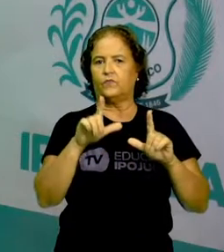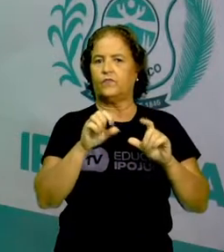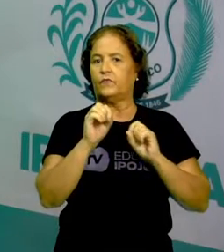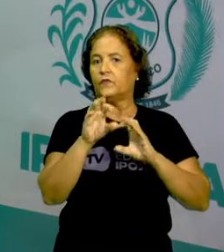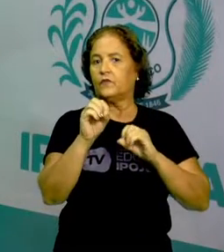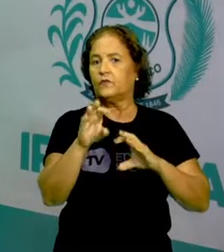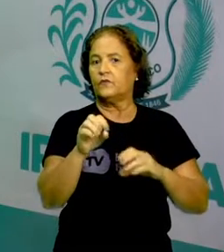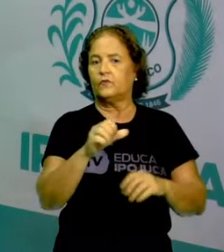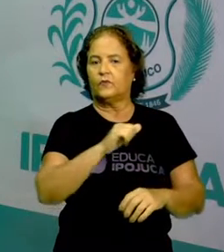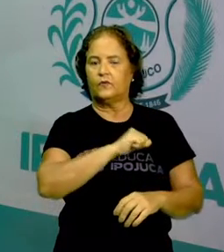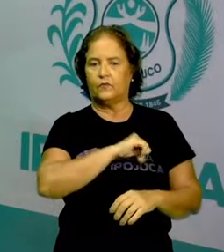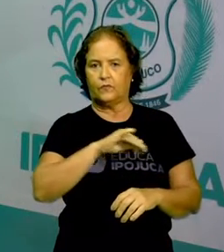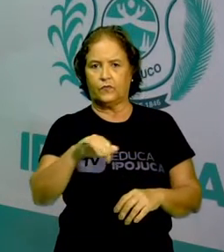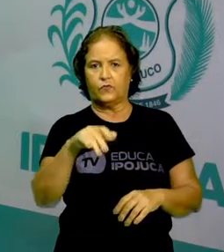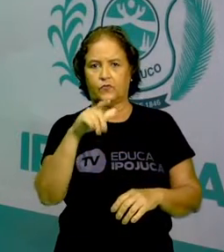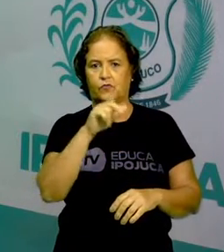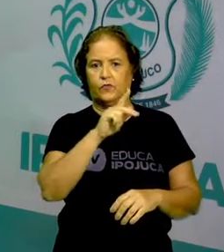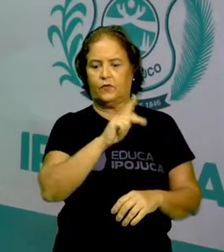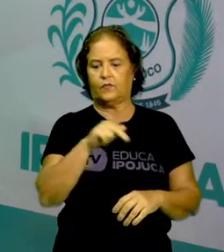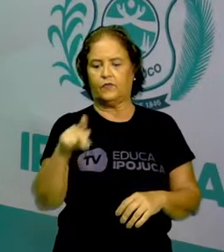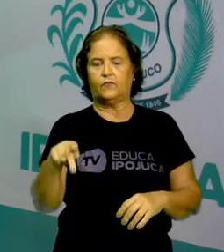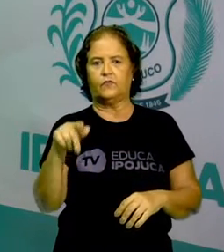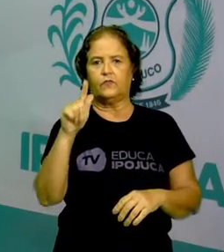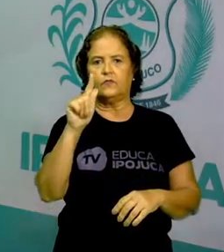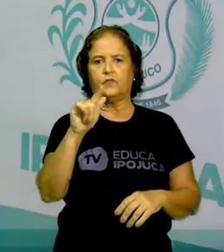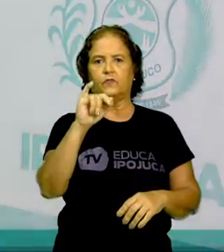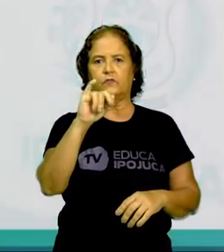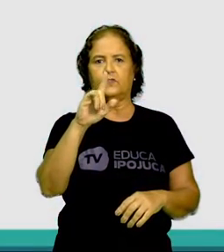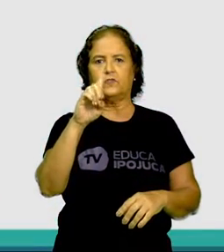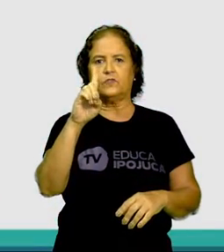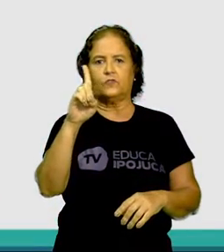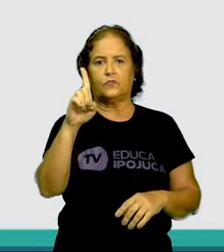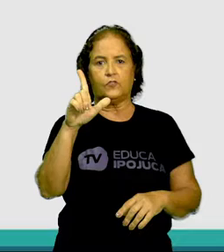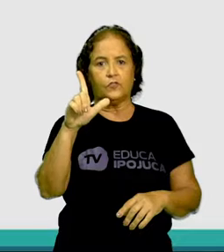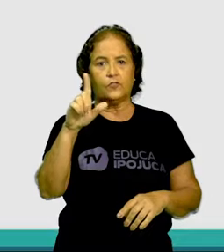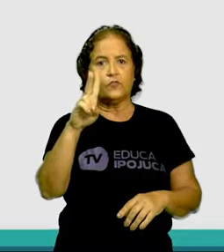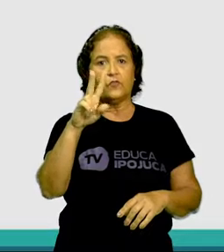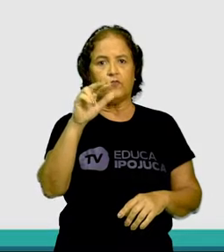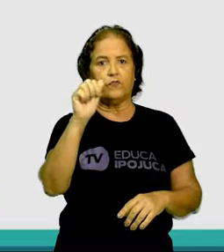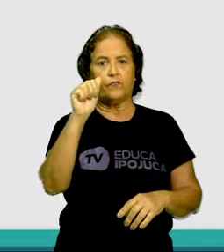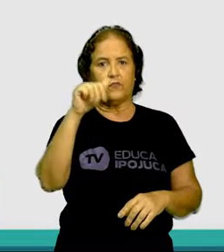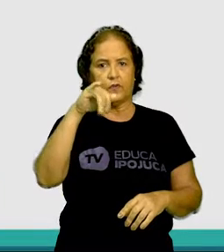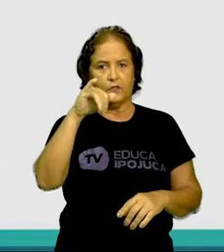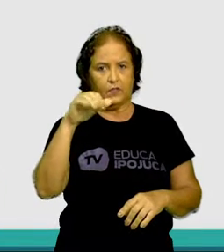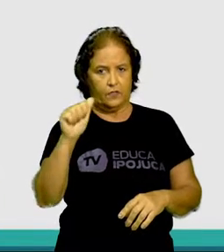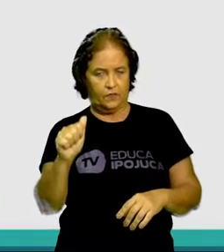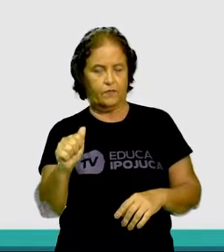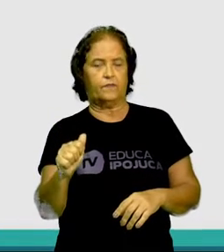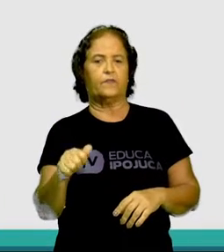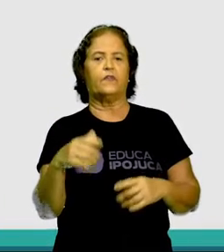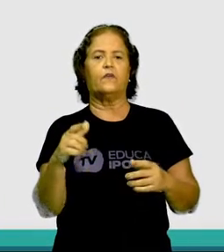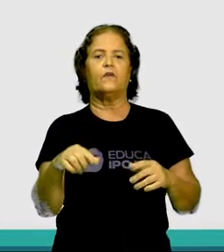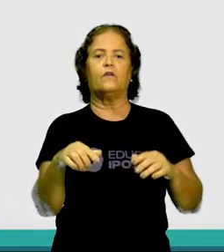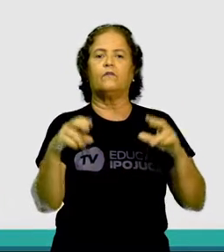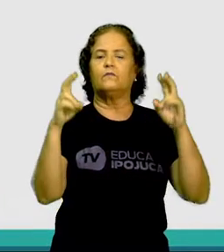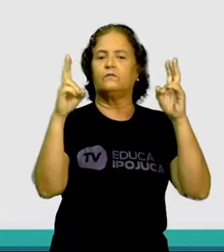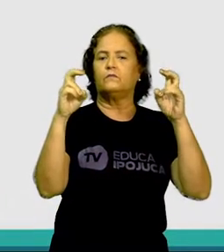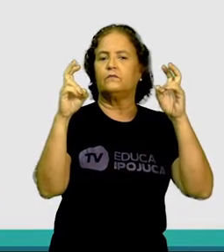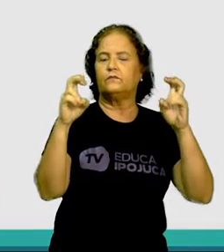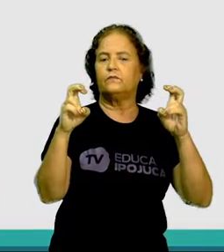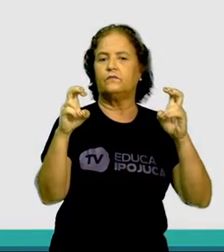Gilvânia Gomes e vamos para a aula de História, na qual iremos falar sobre famílias e seus